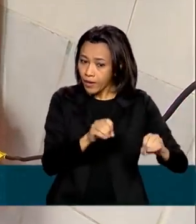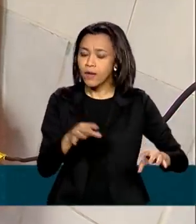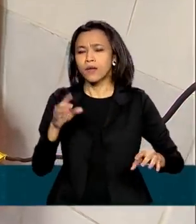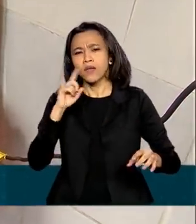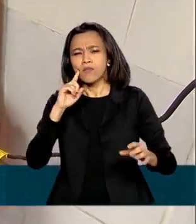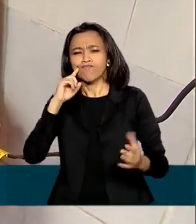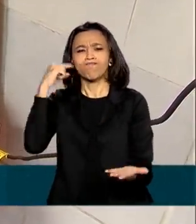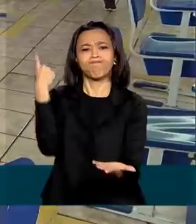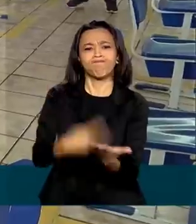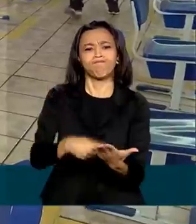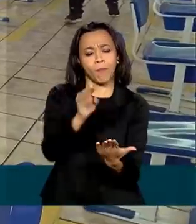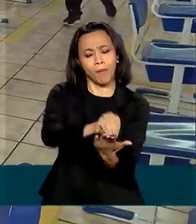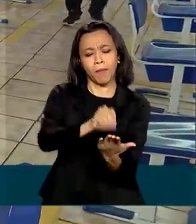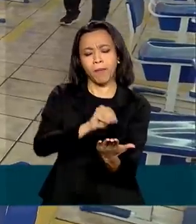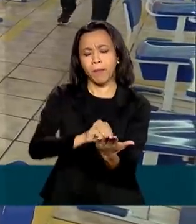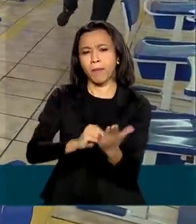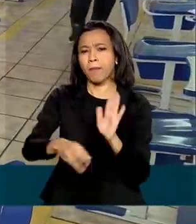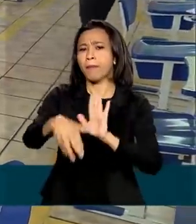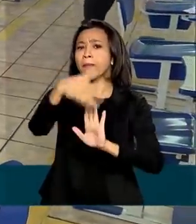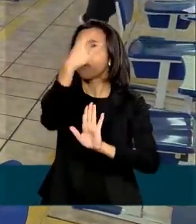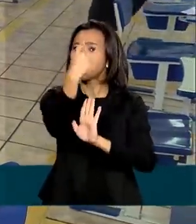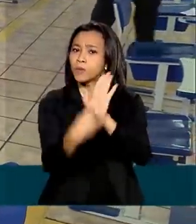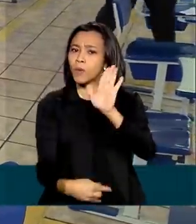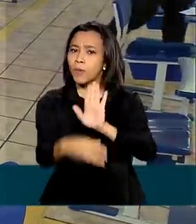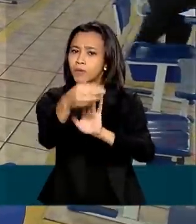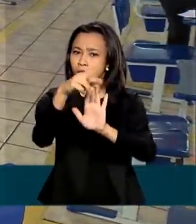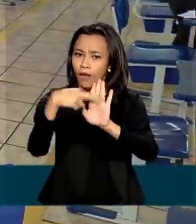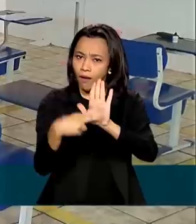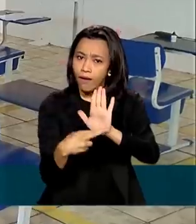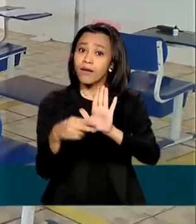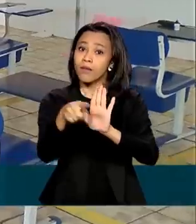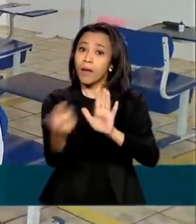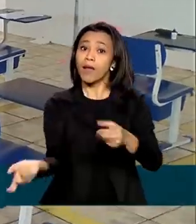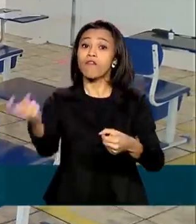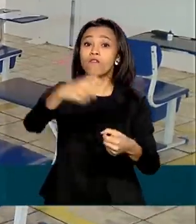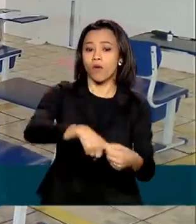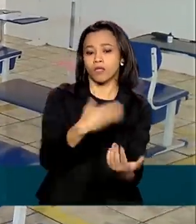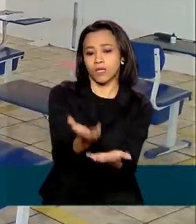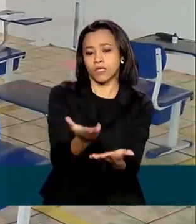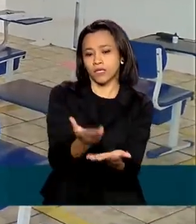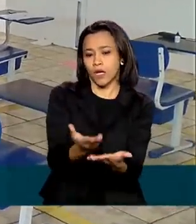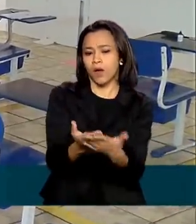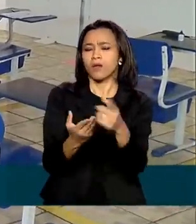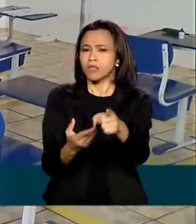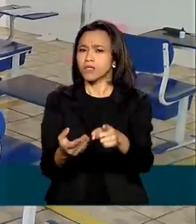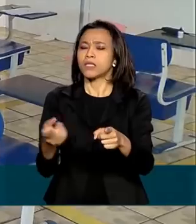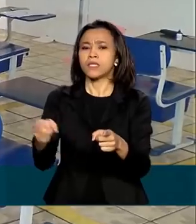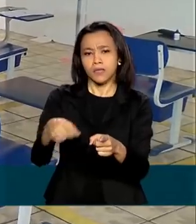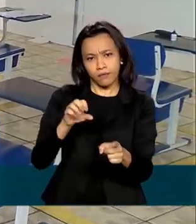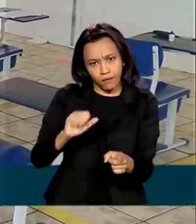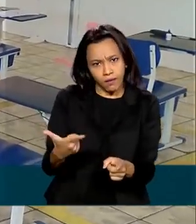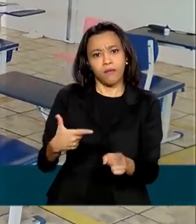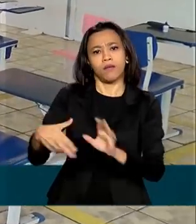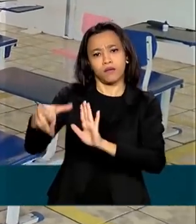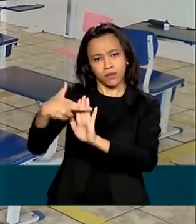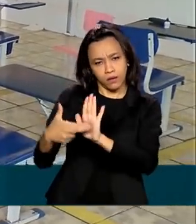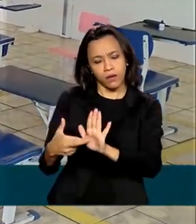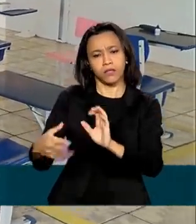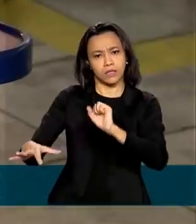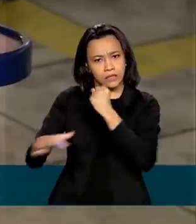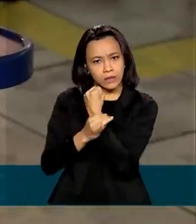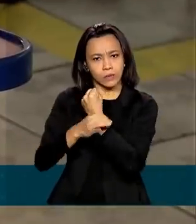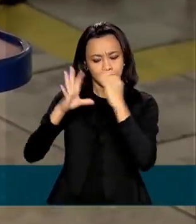retomada das aulas presenciais na educação básica, tanto no que diz respeito às normas de segurança e higiene,